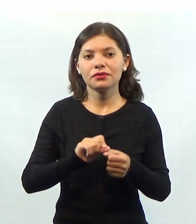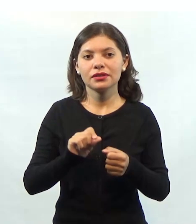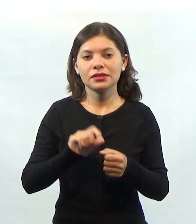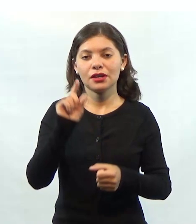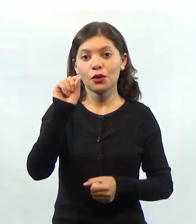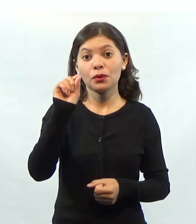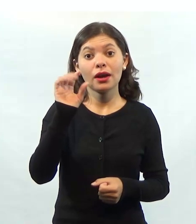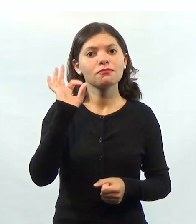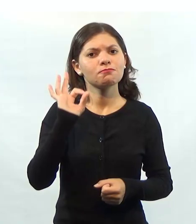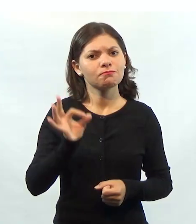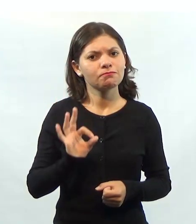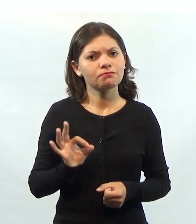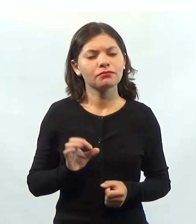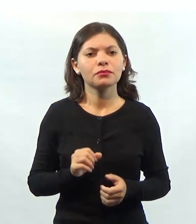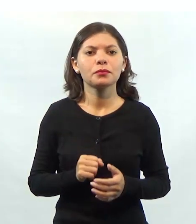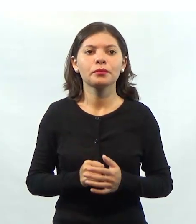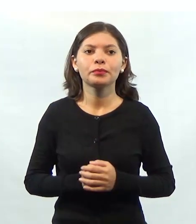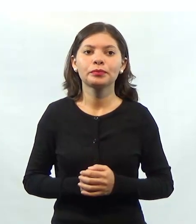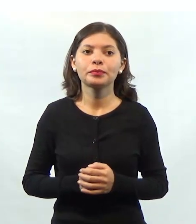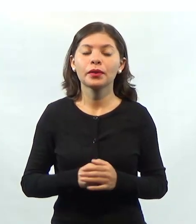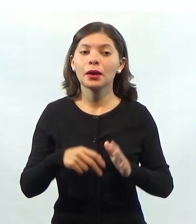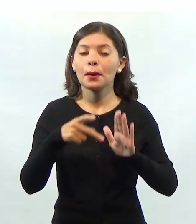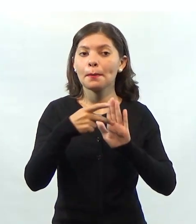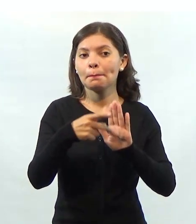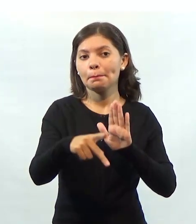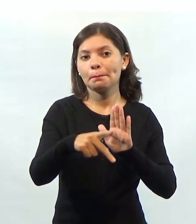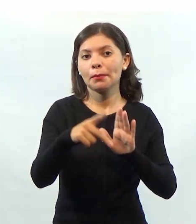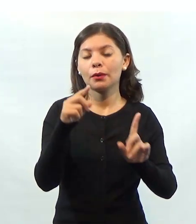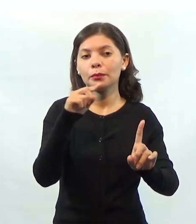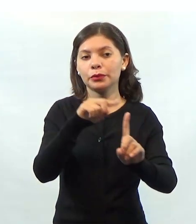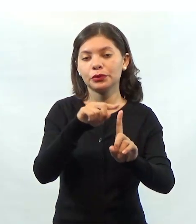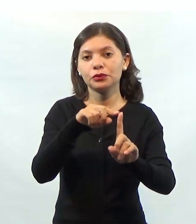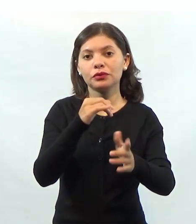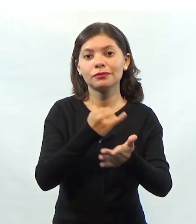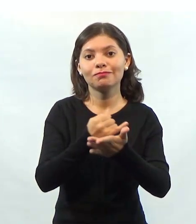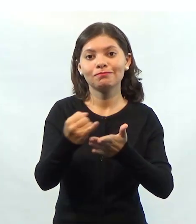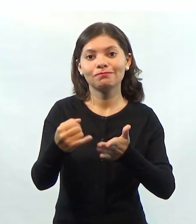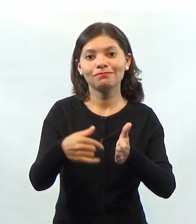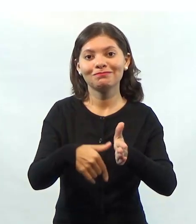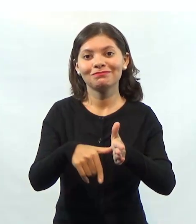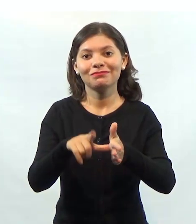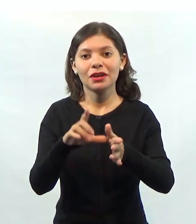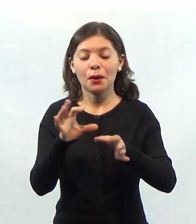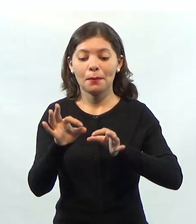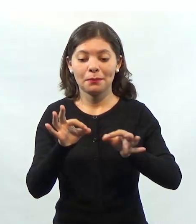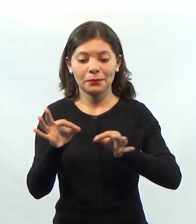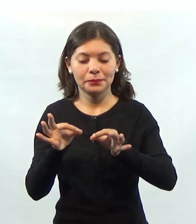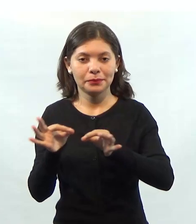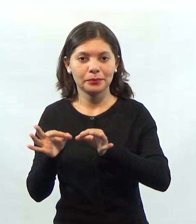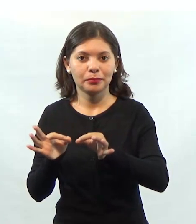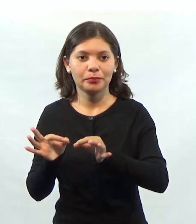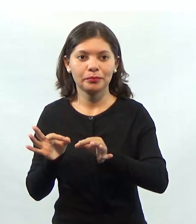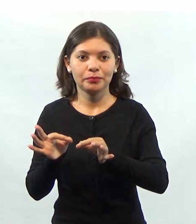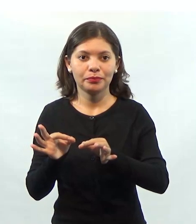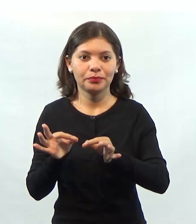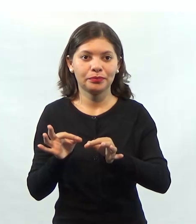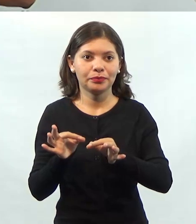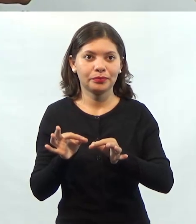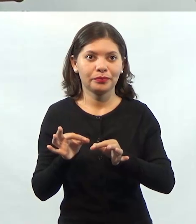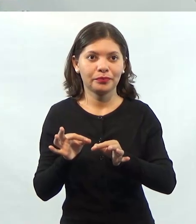o que é certo para atingir o objetivo inicialmente planejado. A